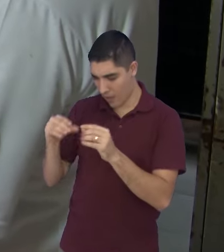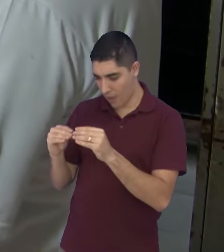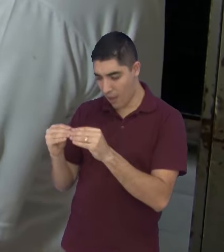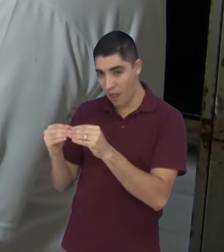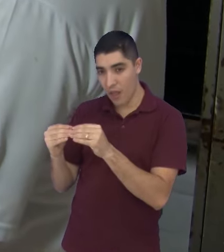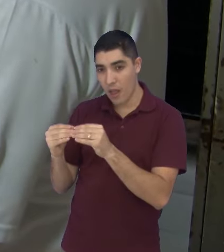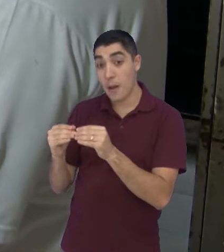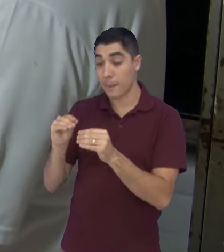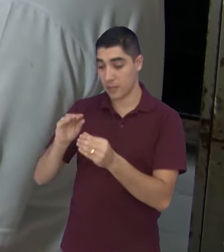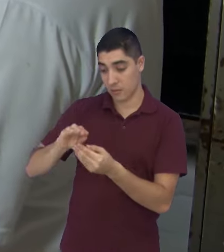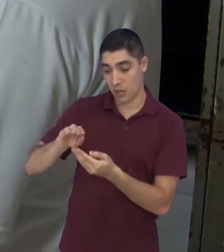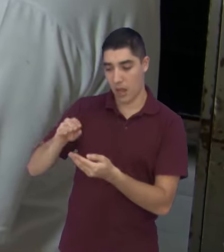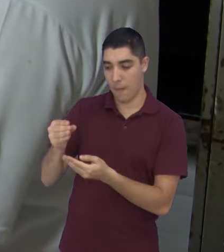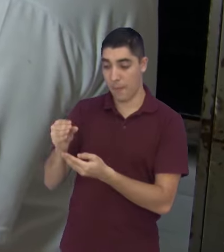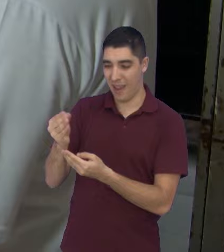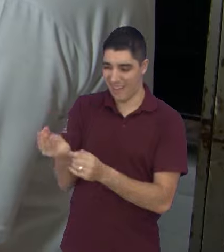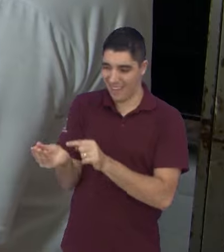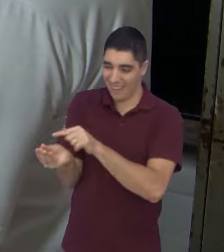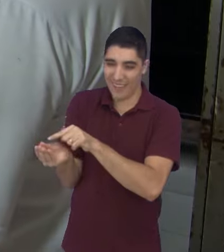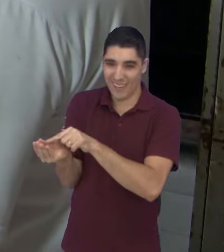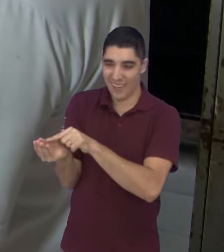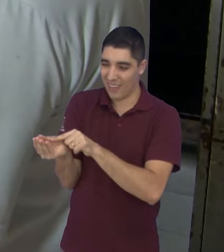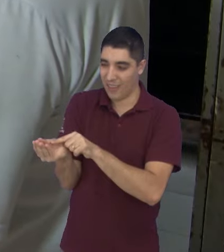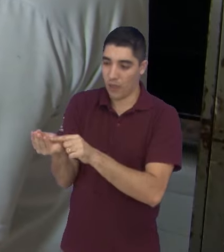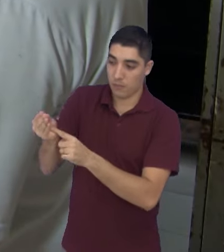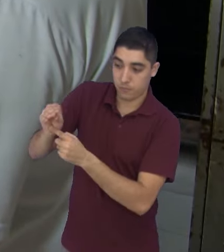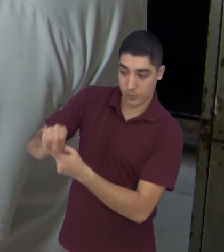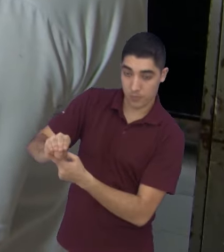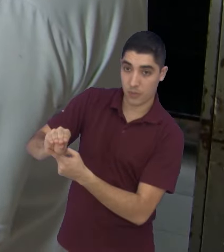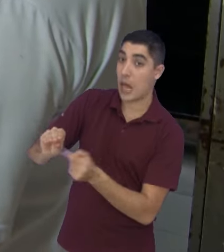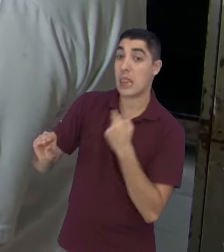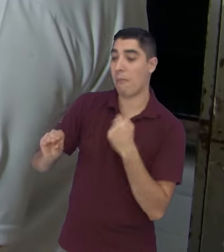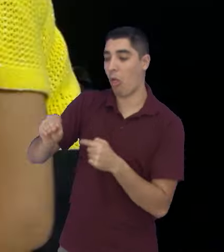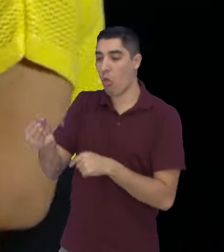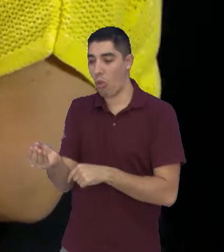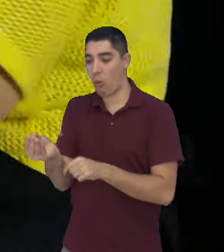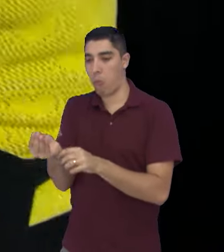para baixo na assadeira, porque senão ela desenrola todo o pão. Ah!